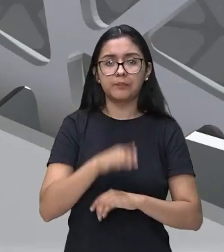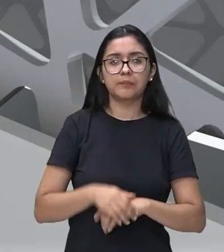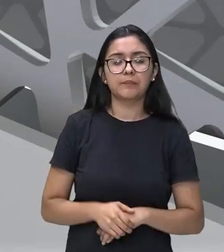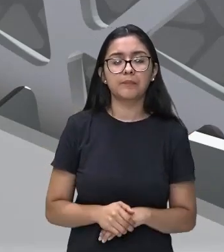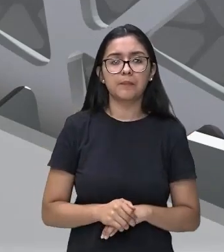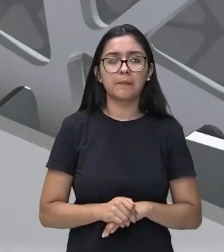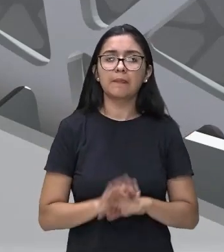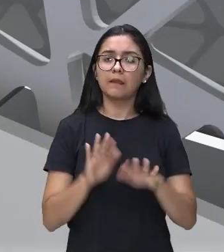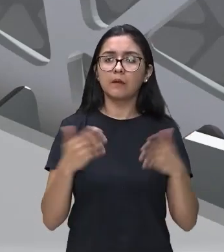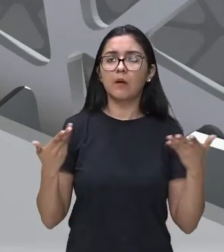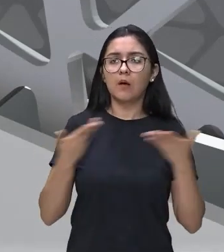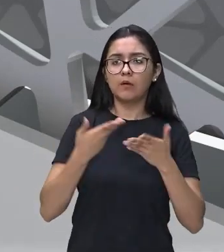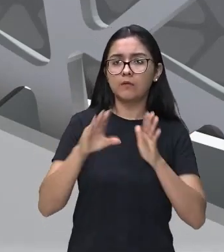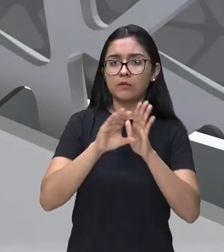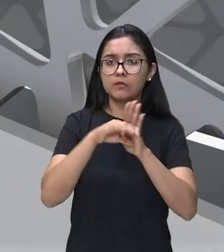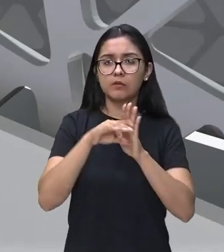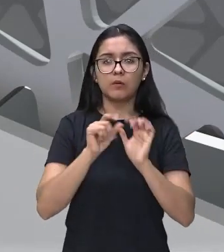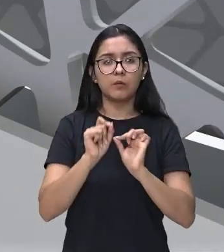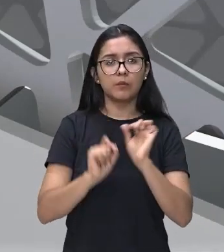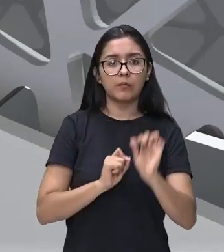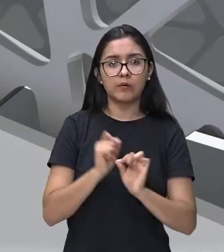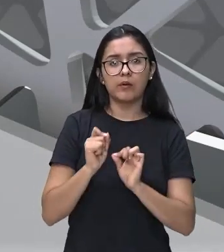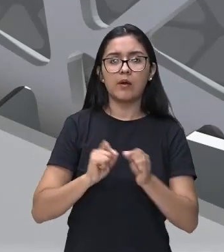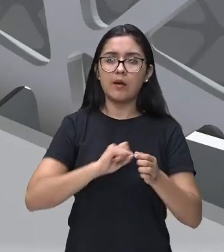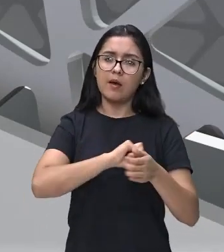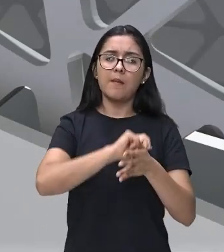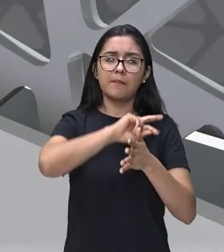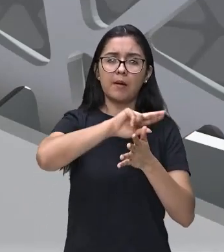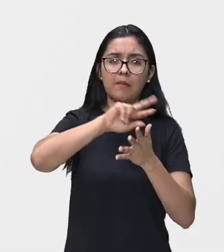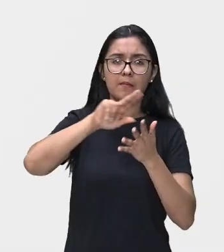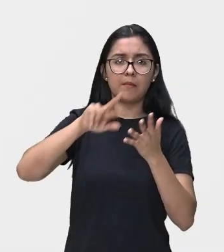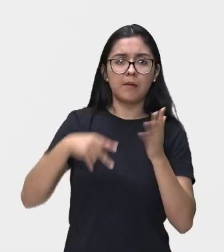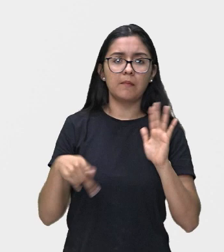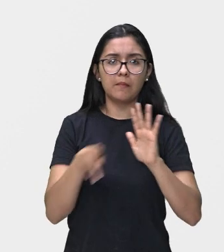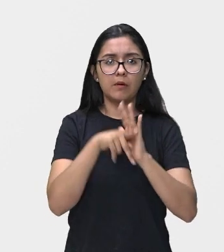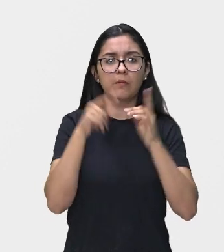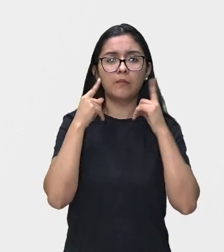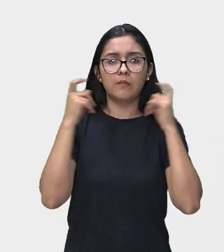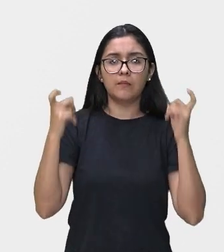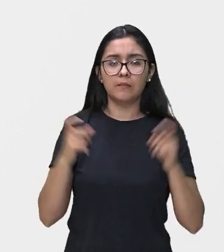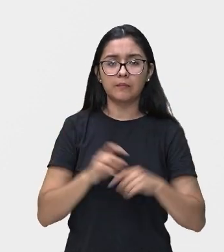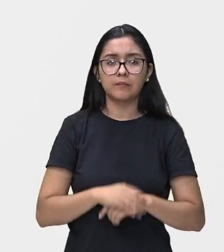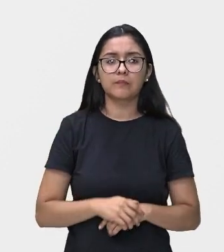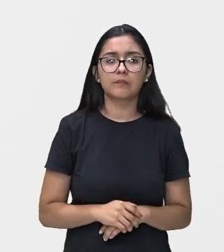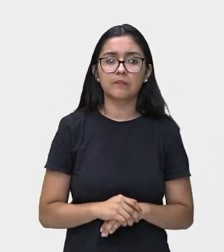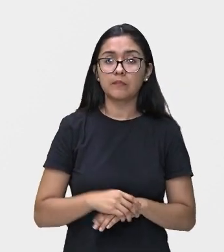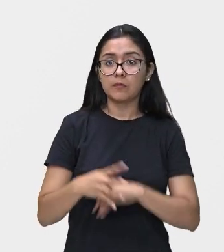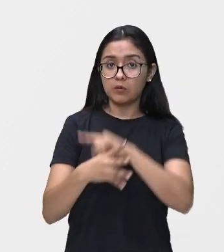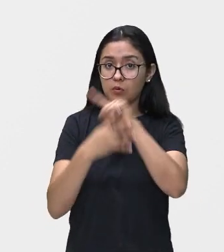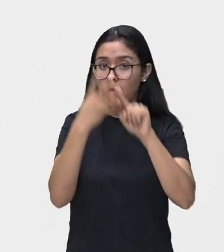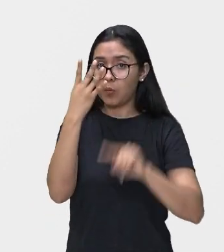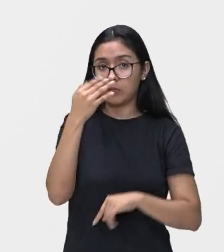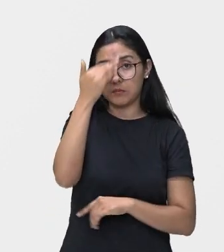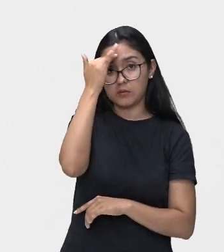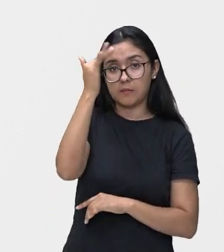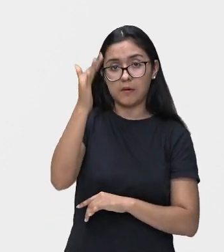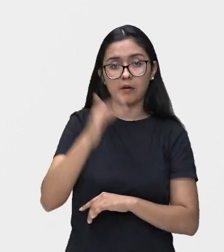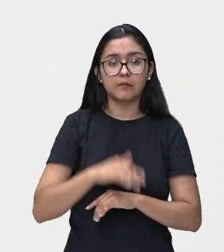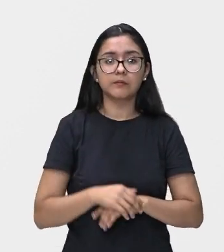agora a gente vai conseguir tuar para vocês os elementos formais do som. São quatro elementos